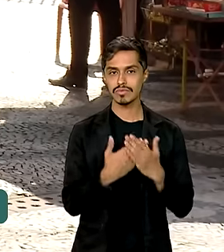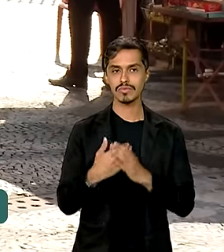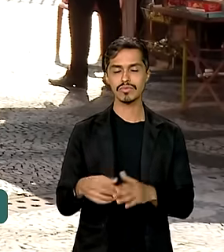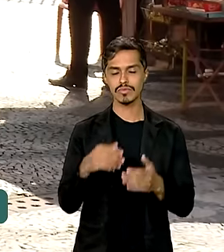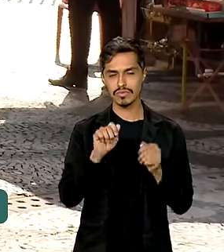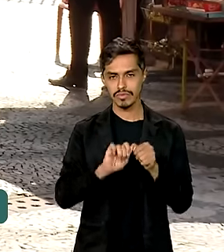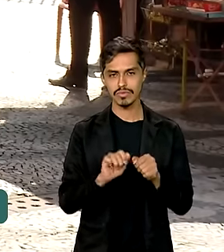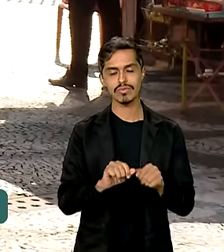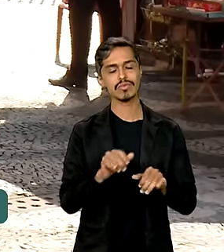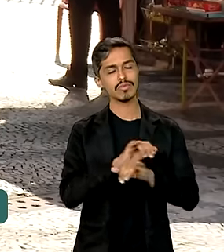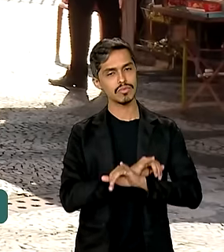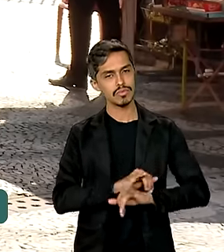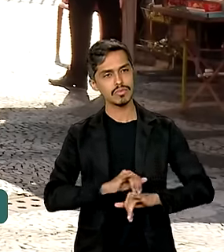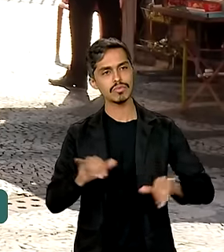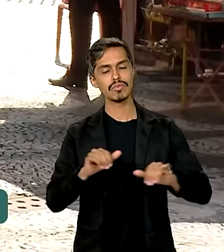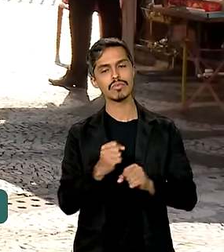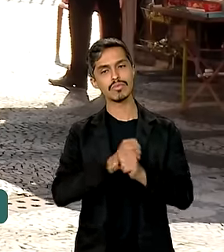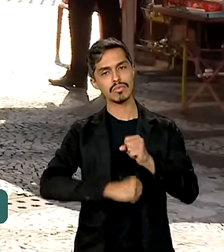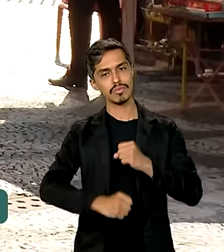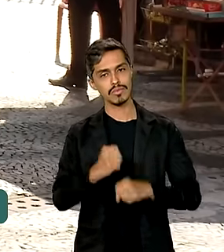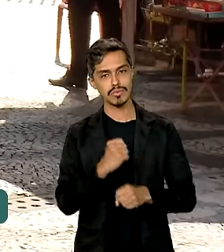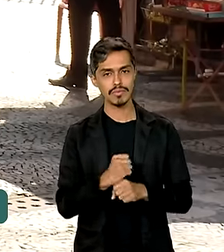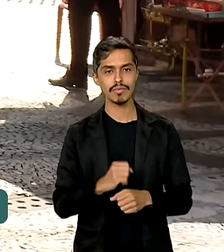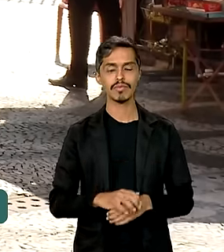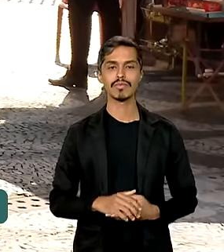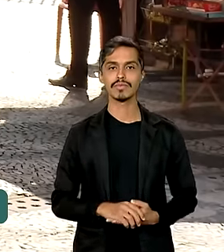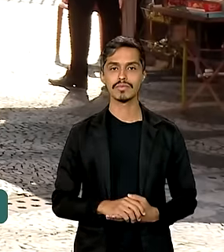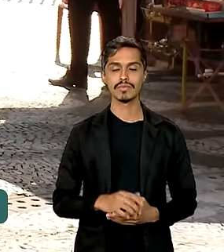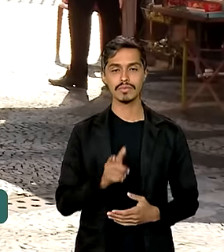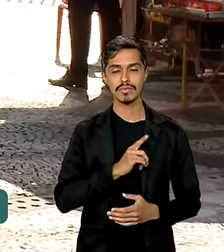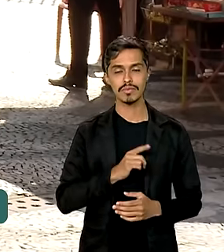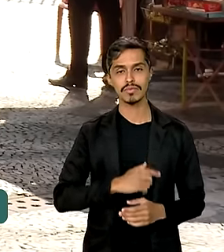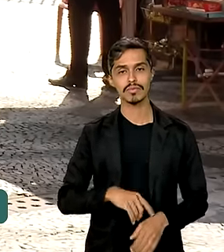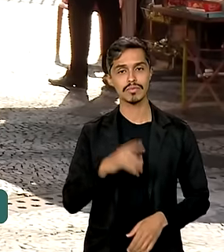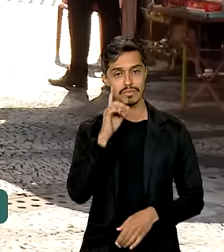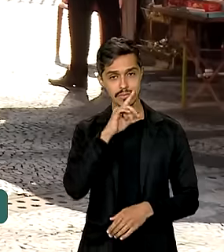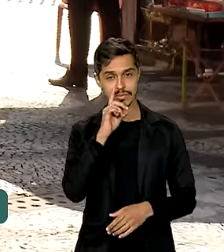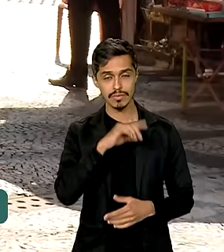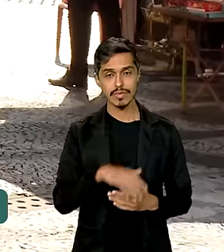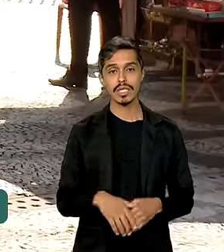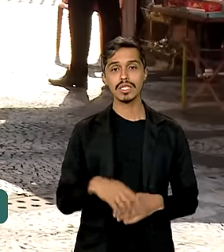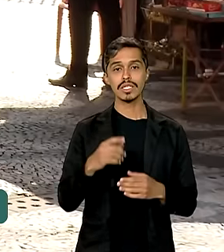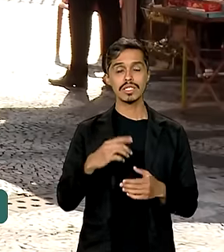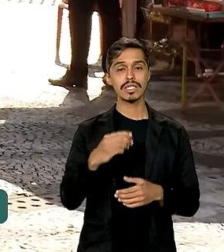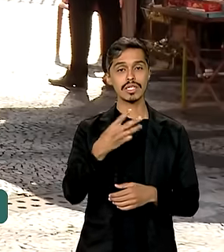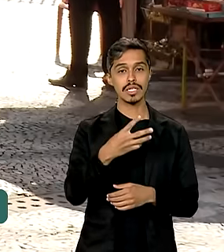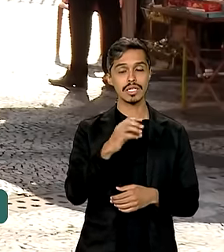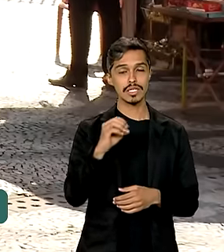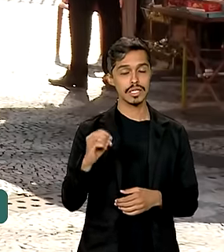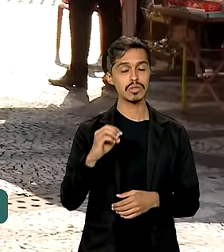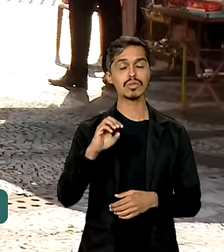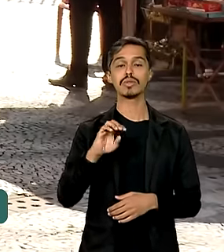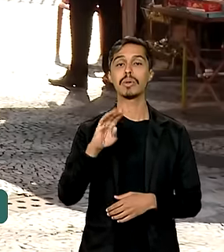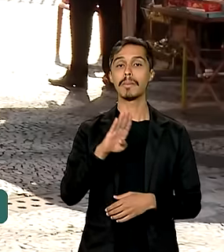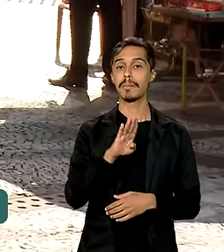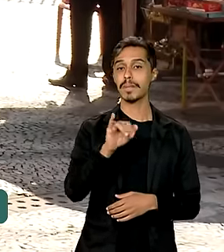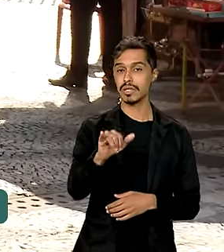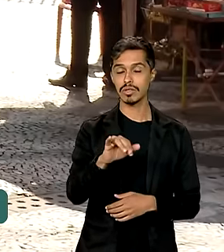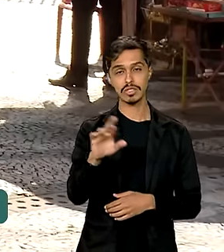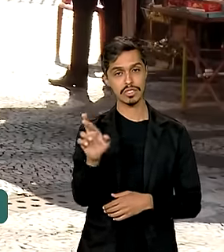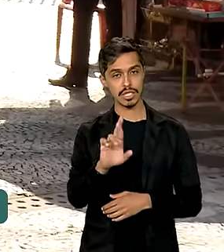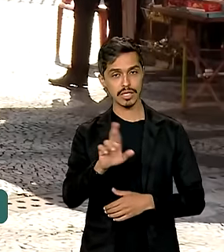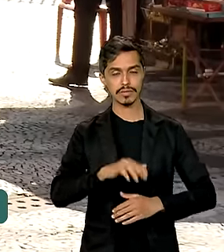passado pela Confederação Nacional da Indústria, tem um déficit de 300 bilhões de reais. Esse